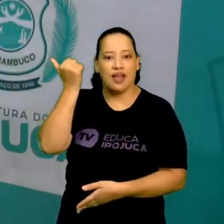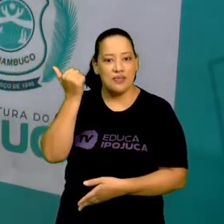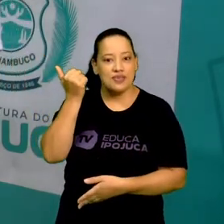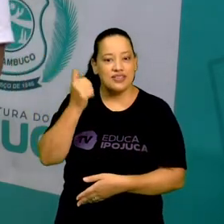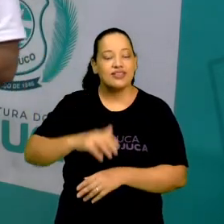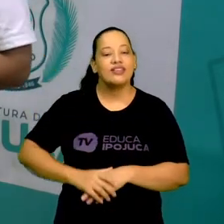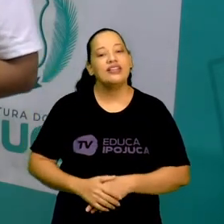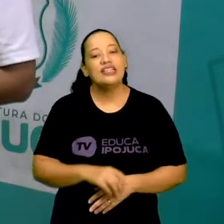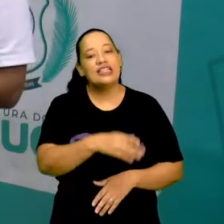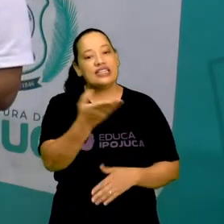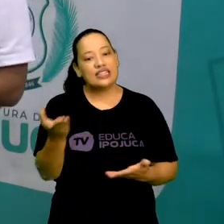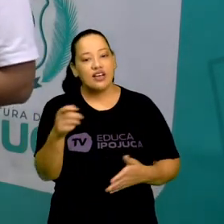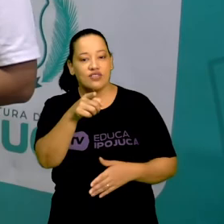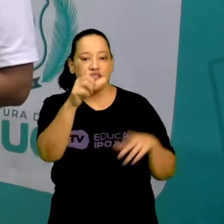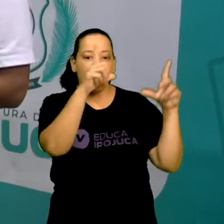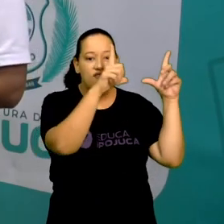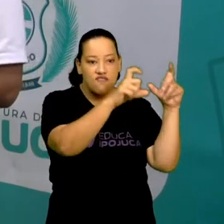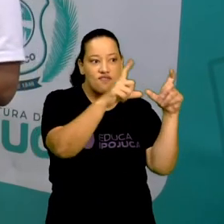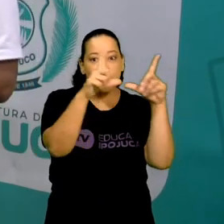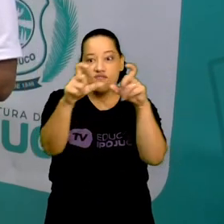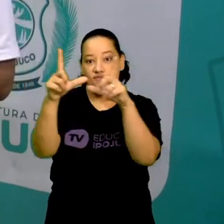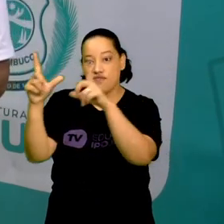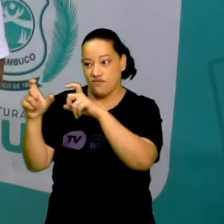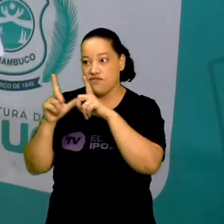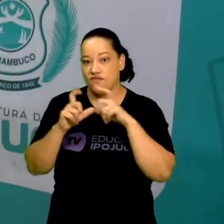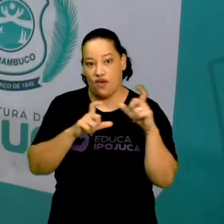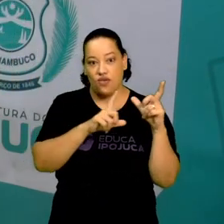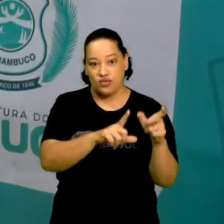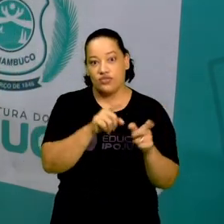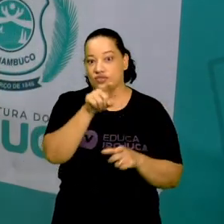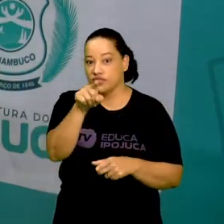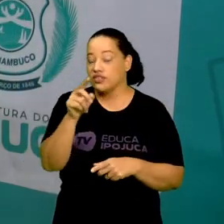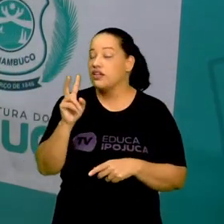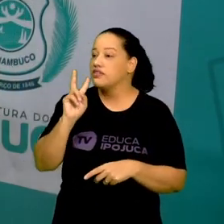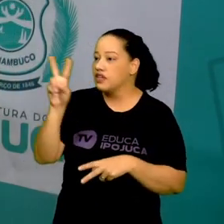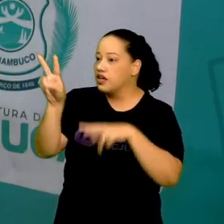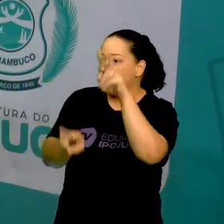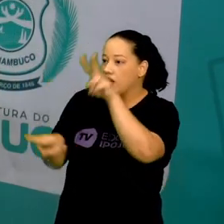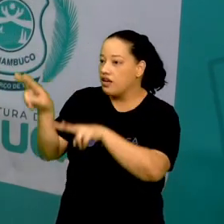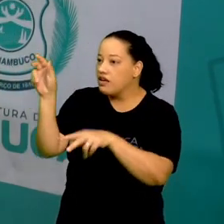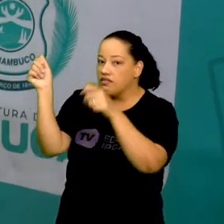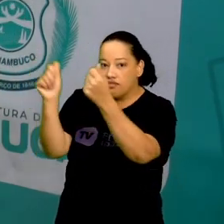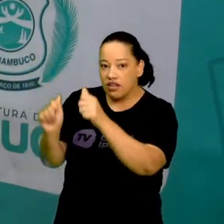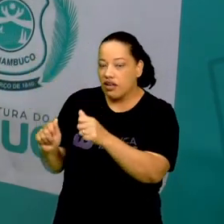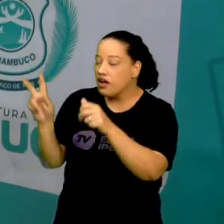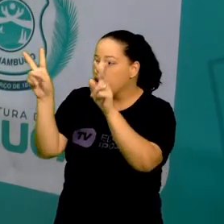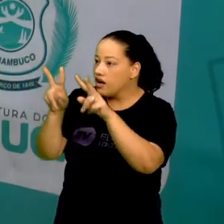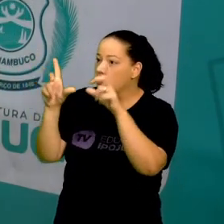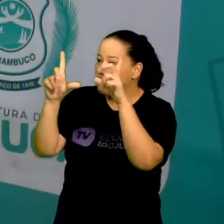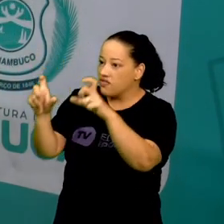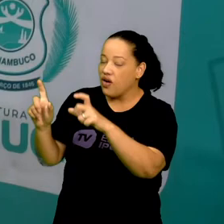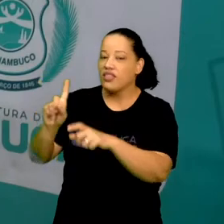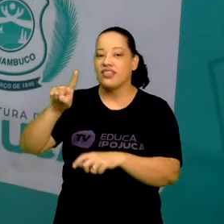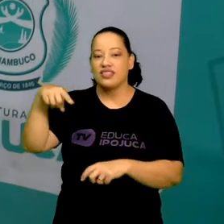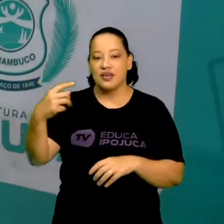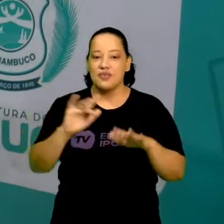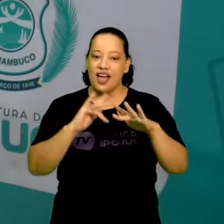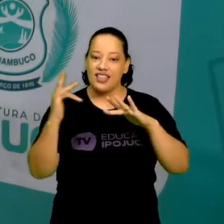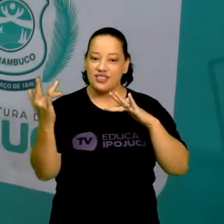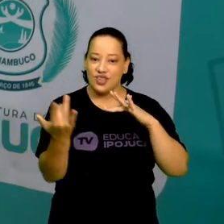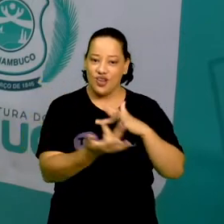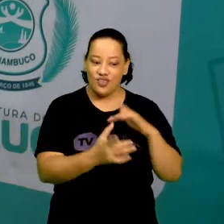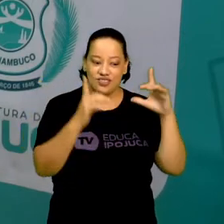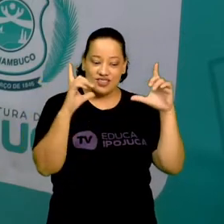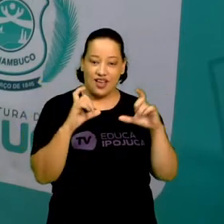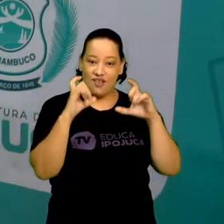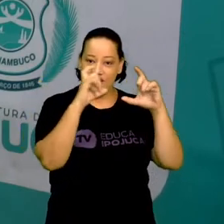Faça um registro fotográfico de alguma arte visual e compartilhe nas suas redes sociais. E apresente